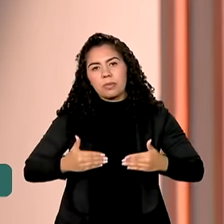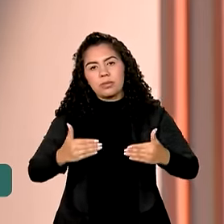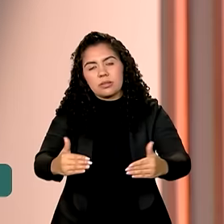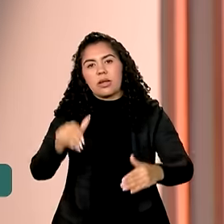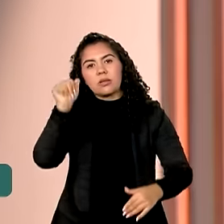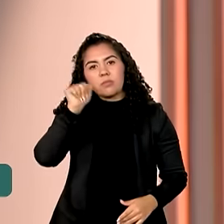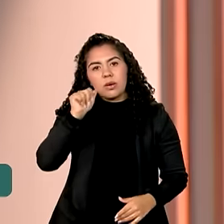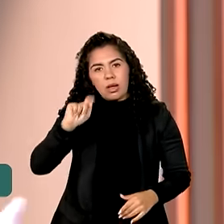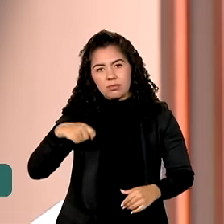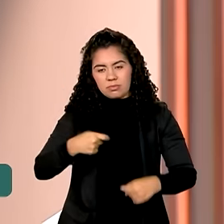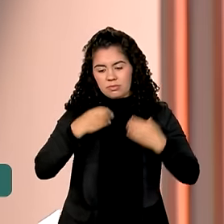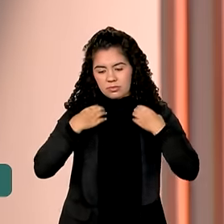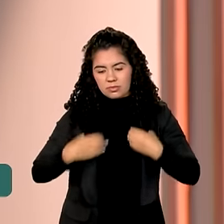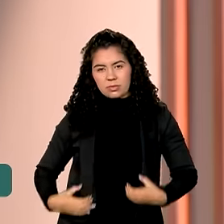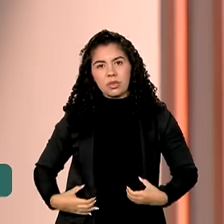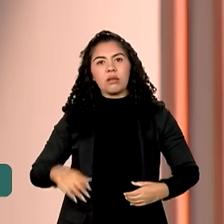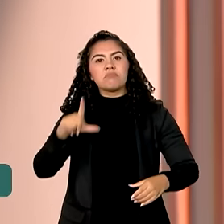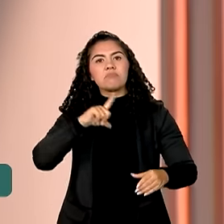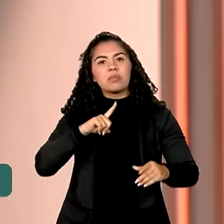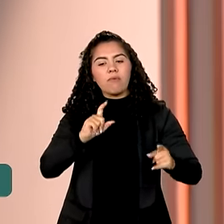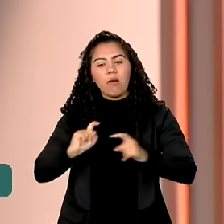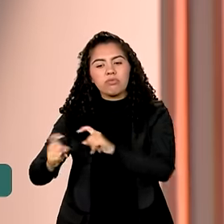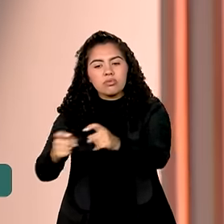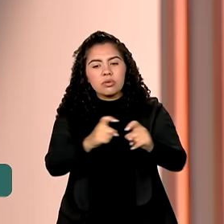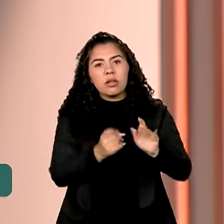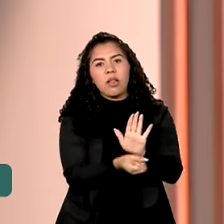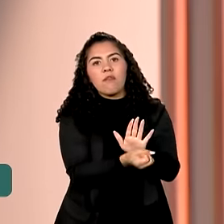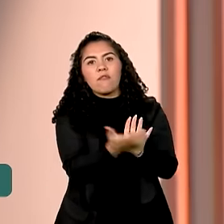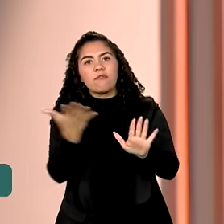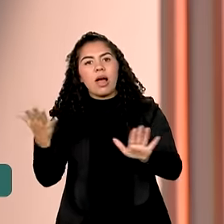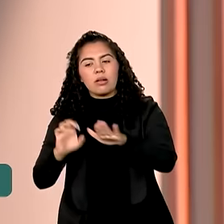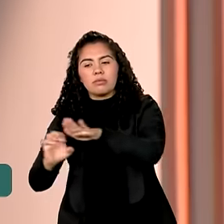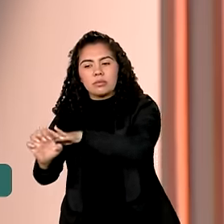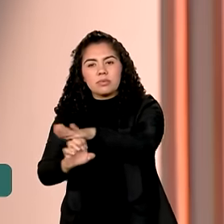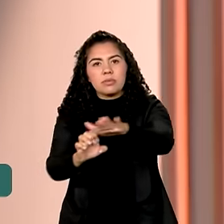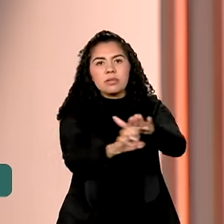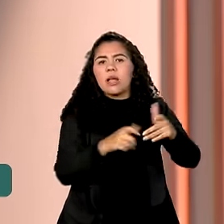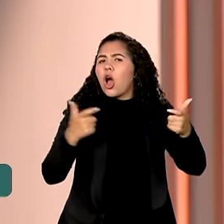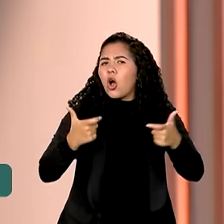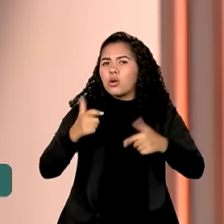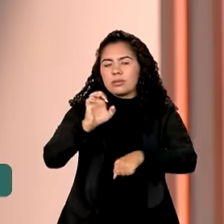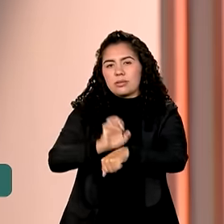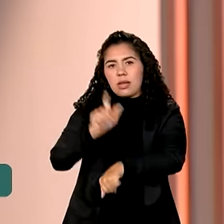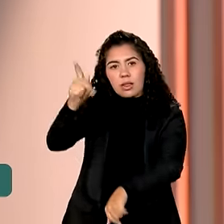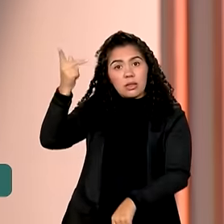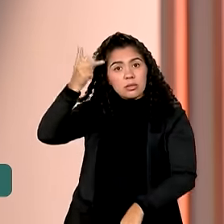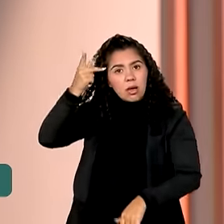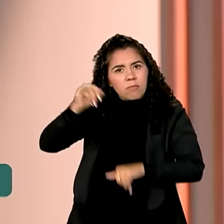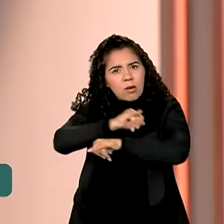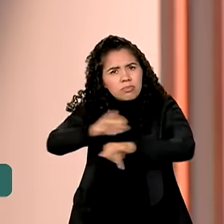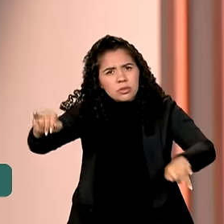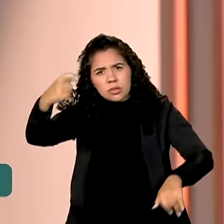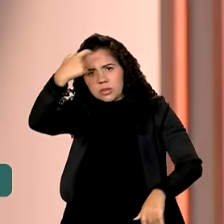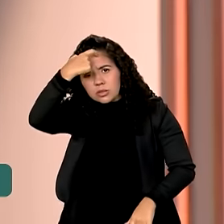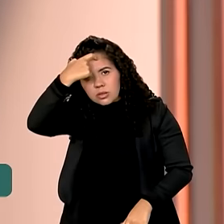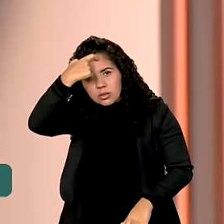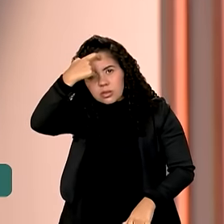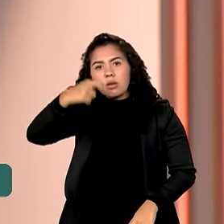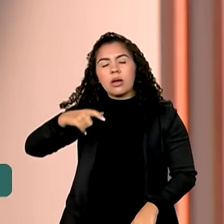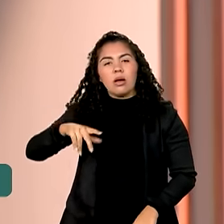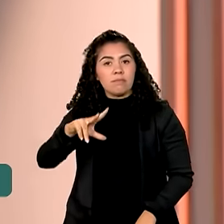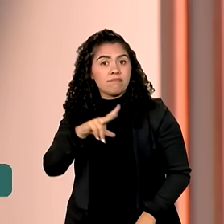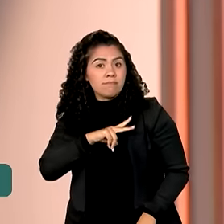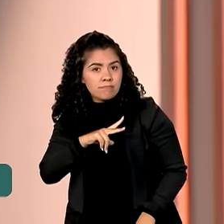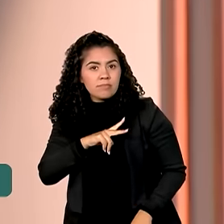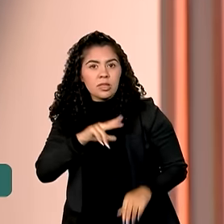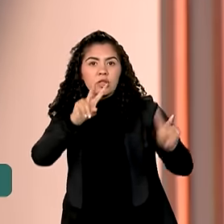representantes de várias empresas na sede da Febraban, em São Paulo, para conscientizar as organizações privadas sobre a